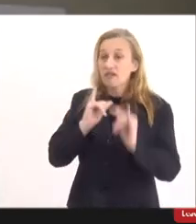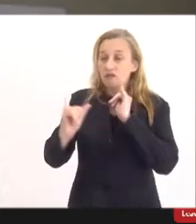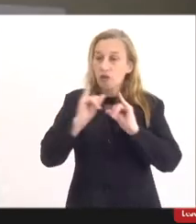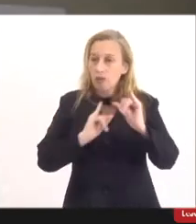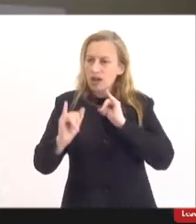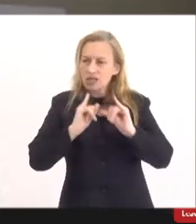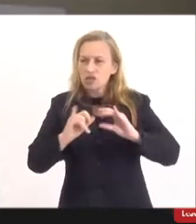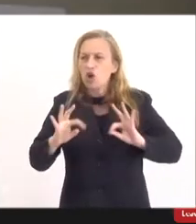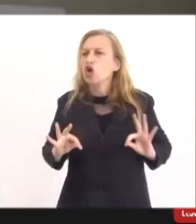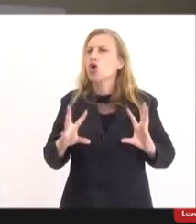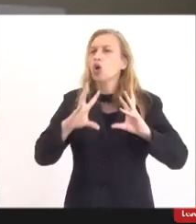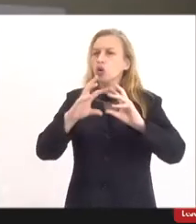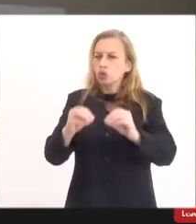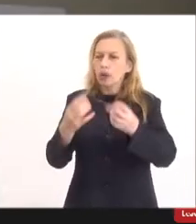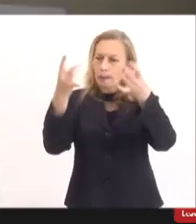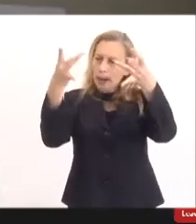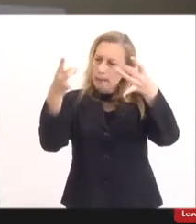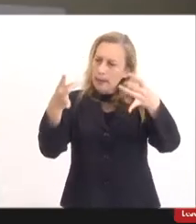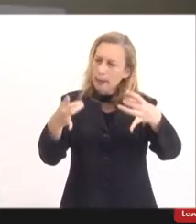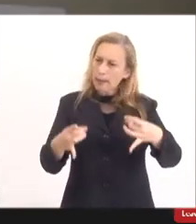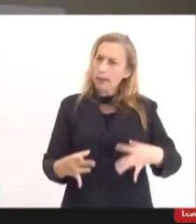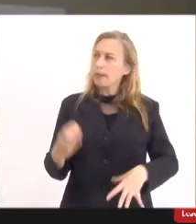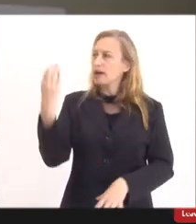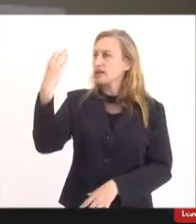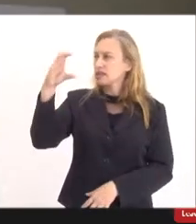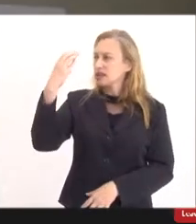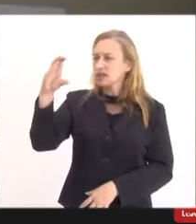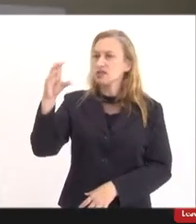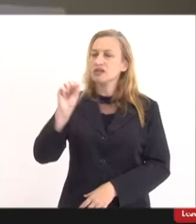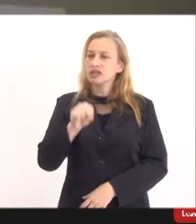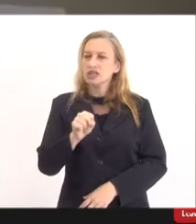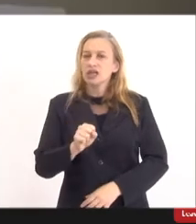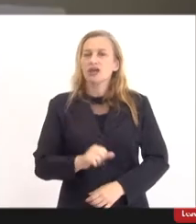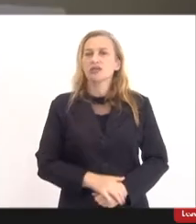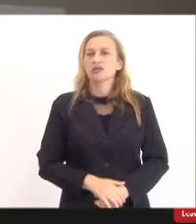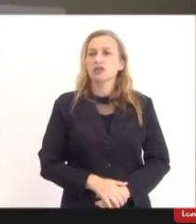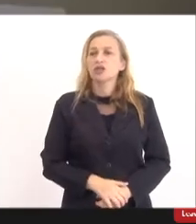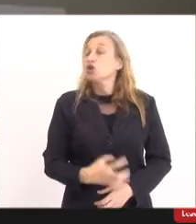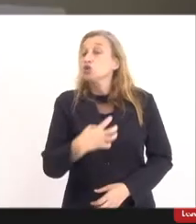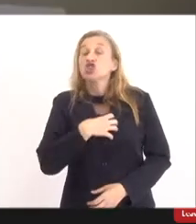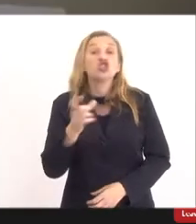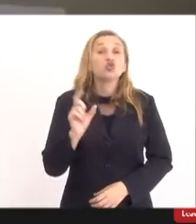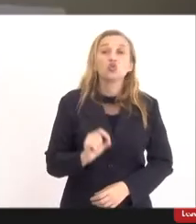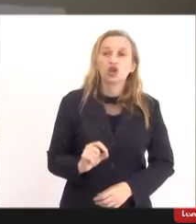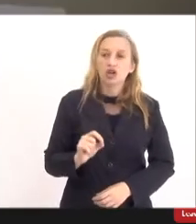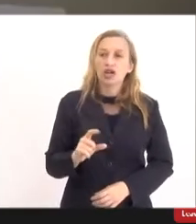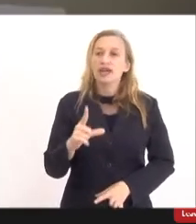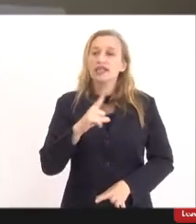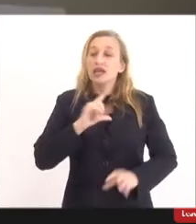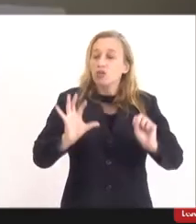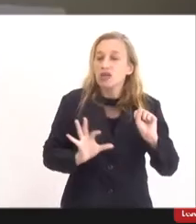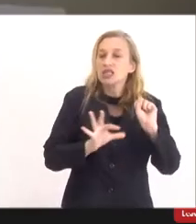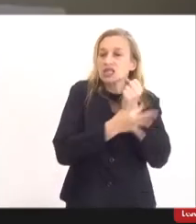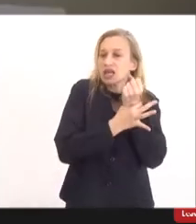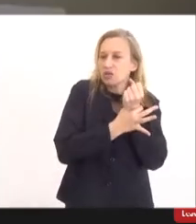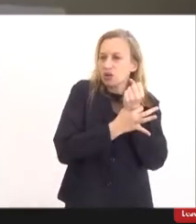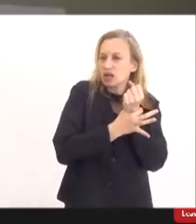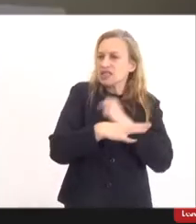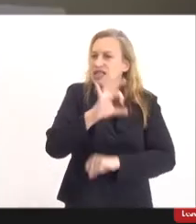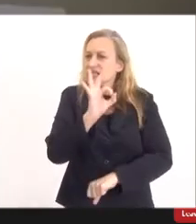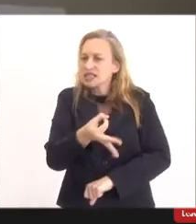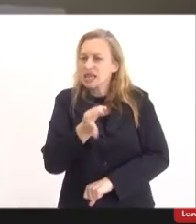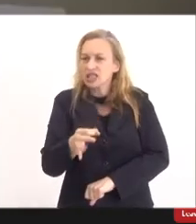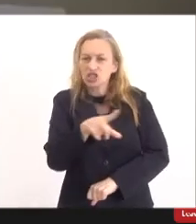passar todas as informações científicas possíveis, no sentido de que se tenha uma segurança ao tomar a